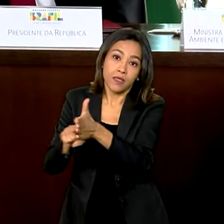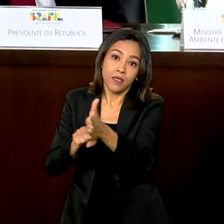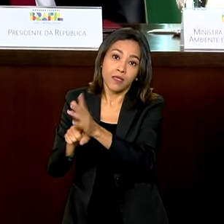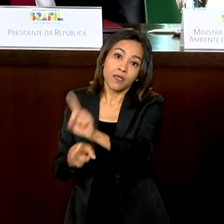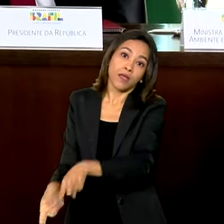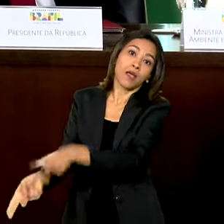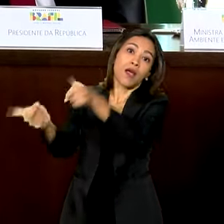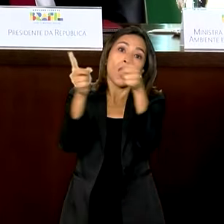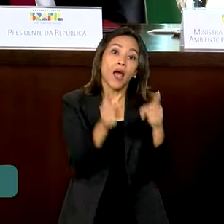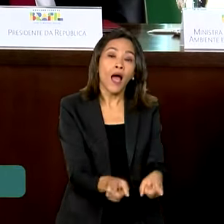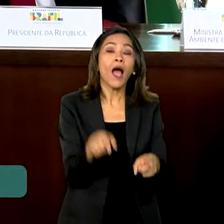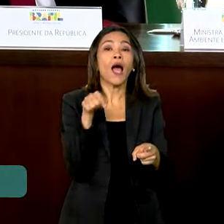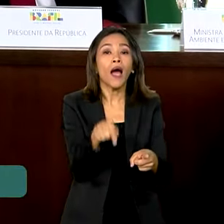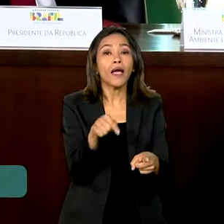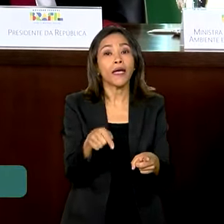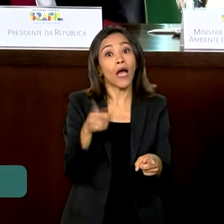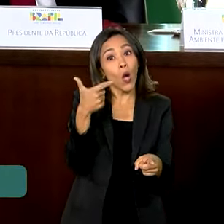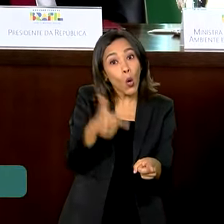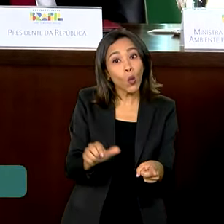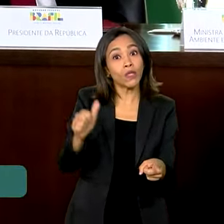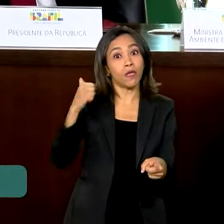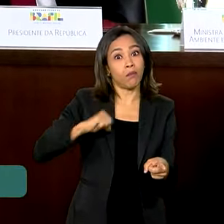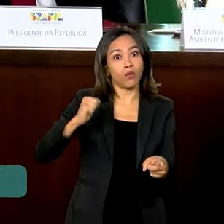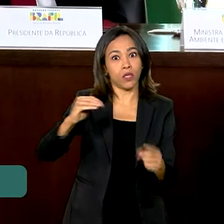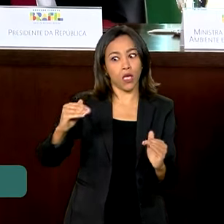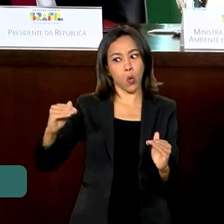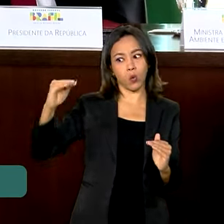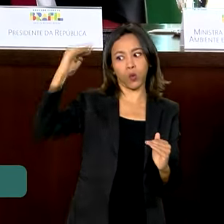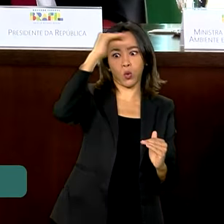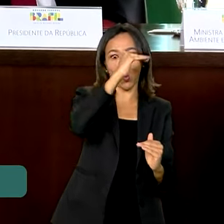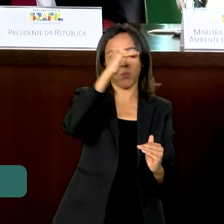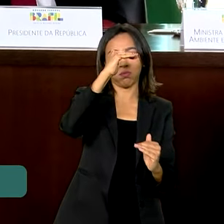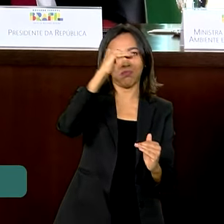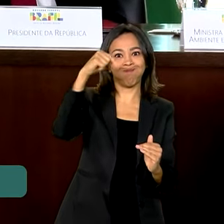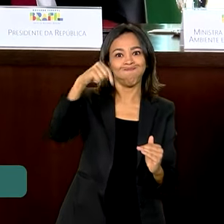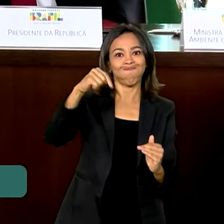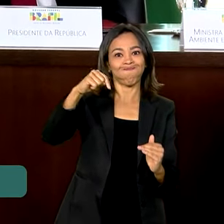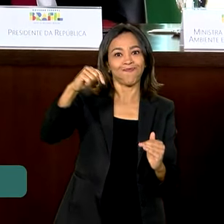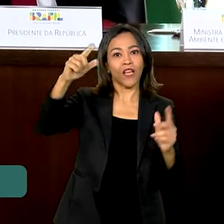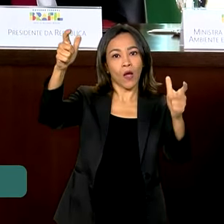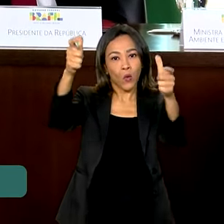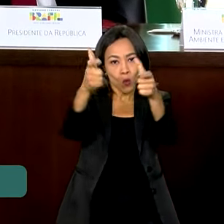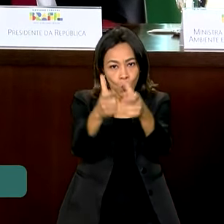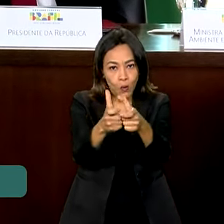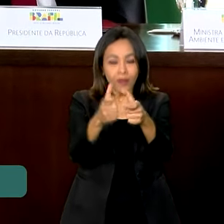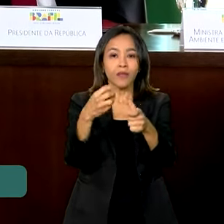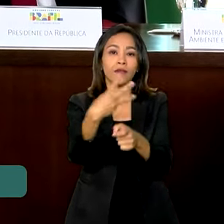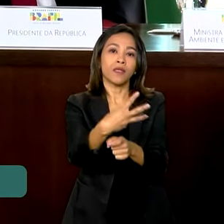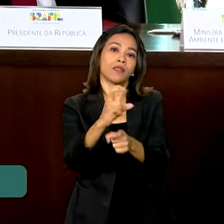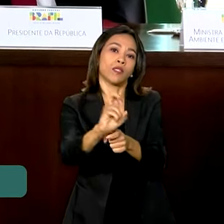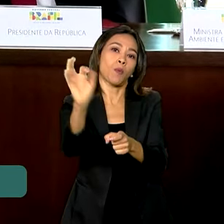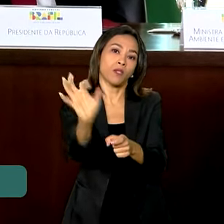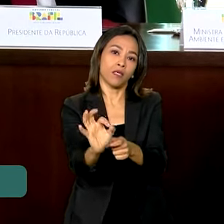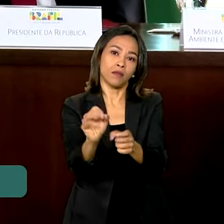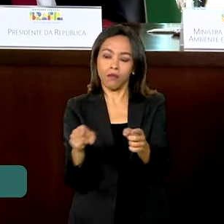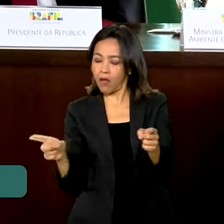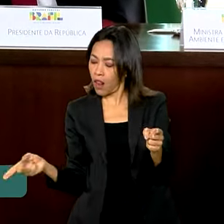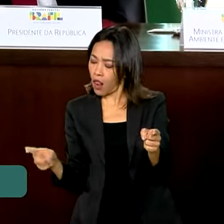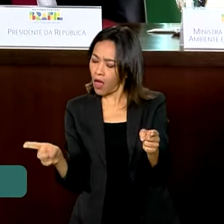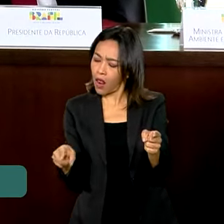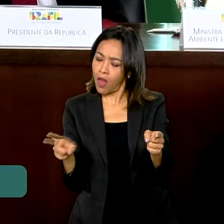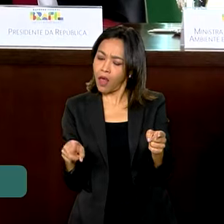vai para a Bolsa de Produtividade, que é o pico da carreira da ciência, a gente afunila para 35%, revelando que no meio do caminho